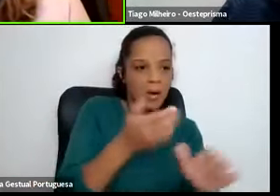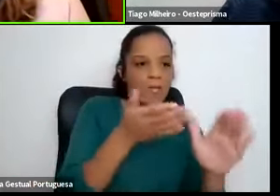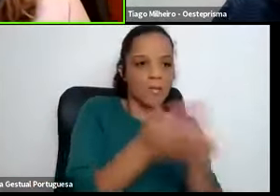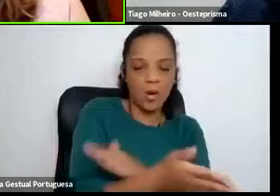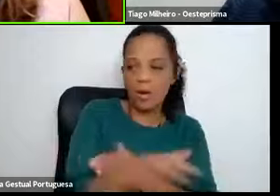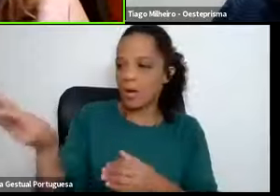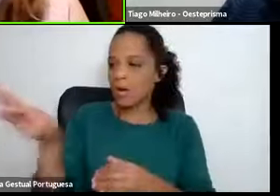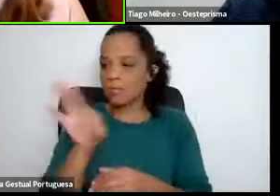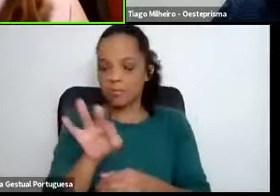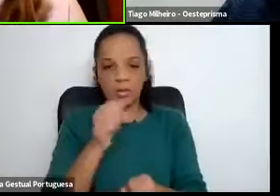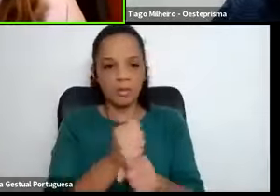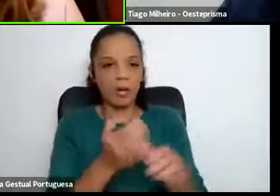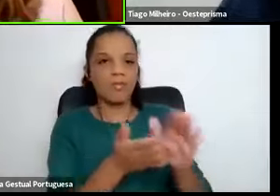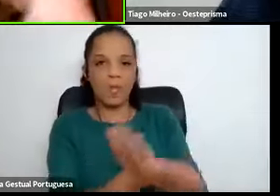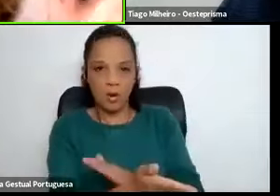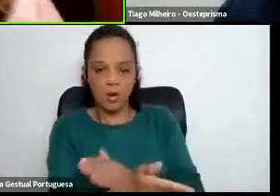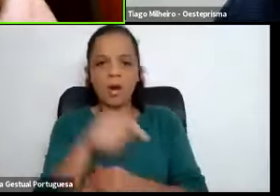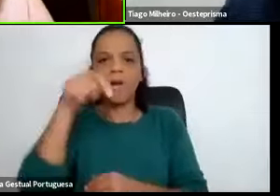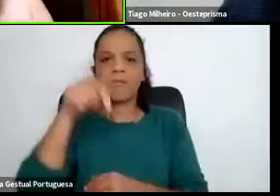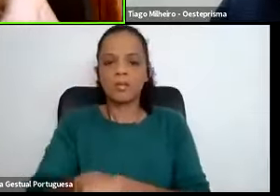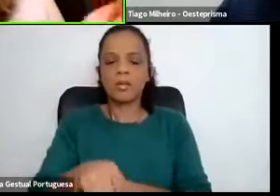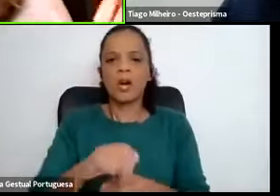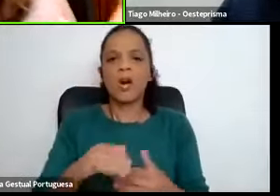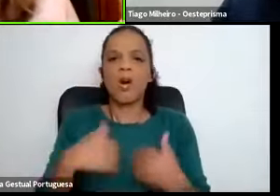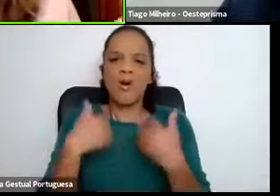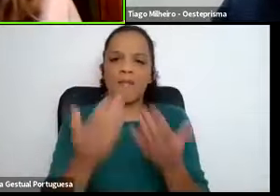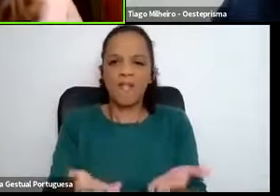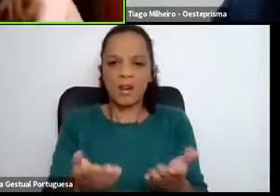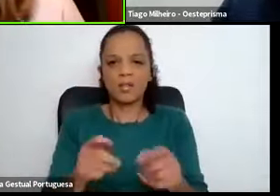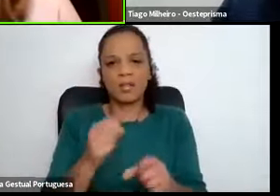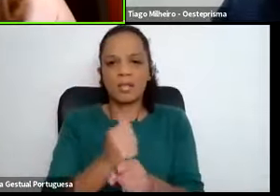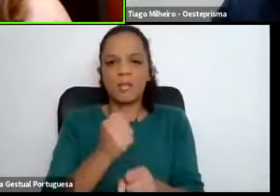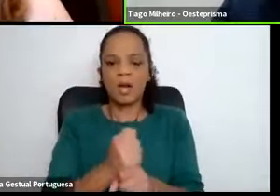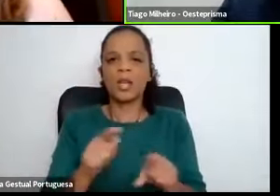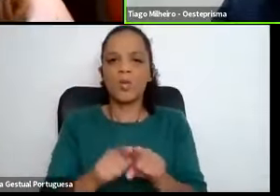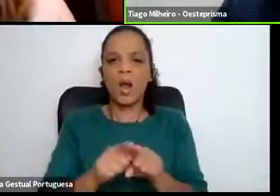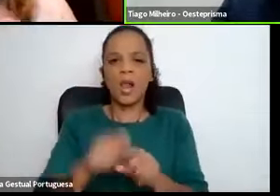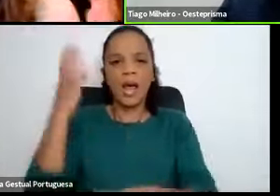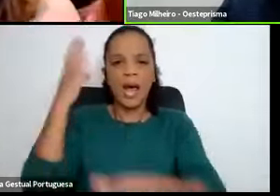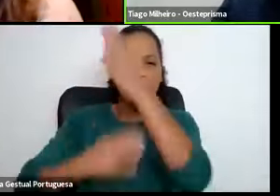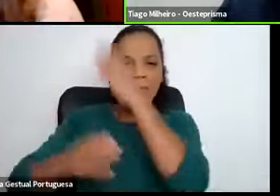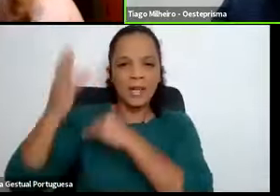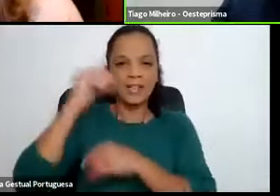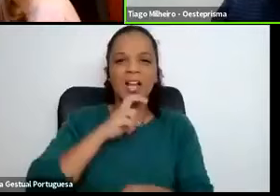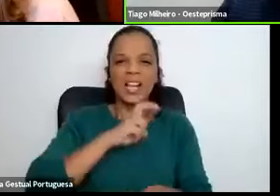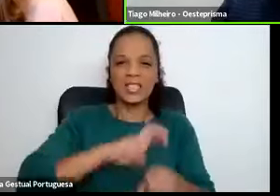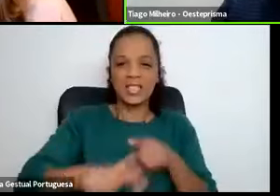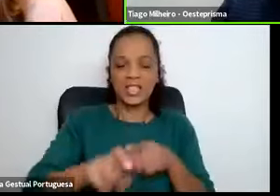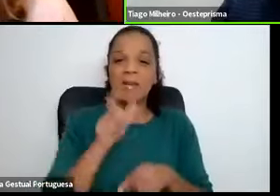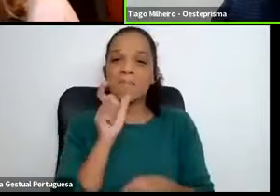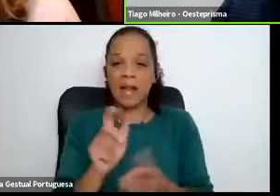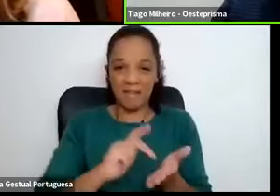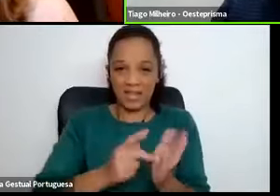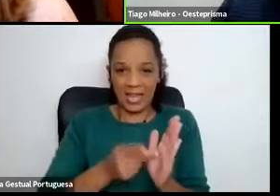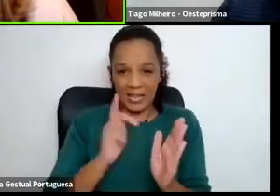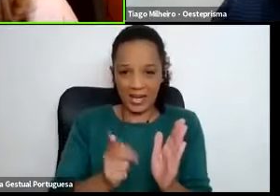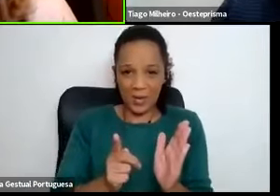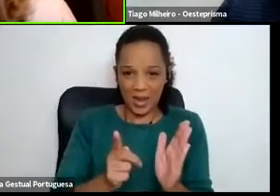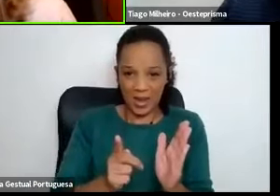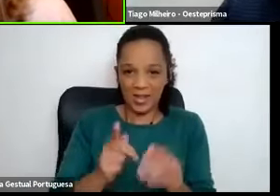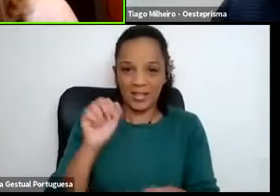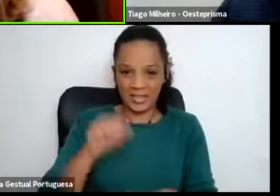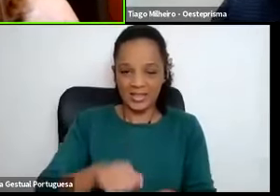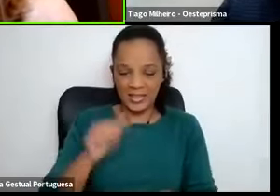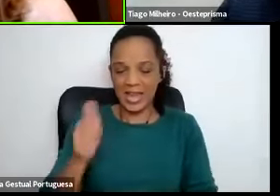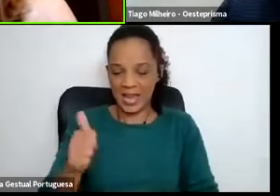uma oferta para ajudante eletricista, aprendiz de eletricista, não é assim? Sim, sim. É o termo técnico da função mais